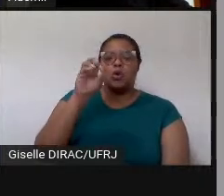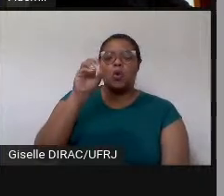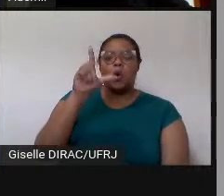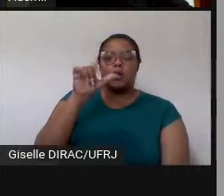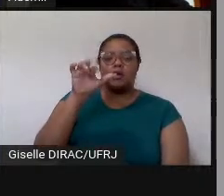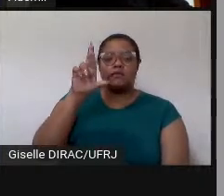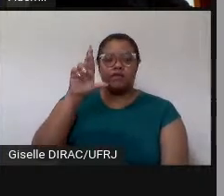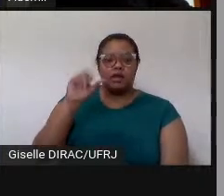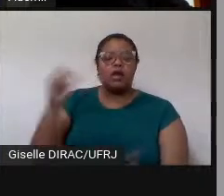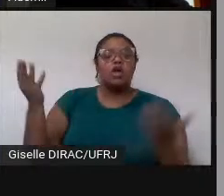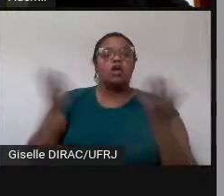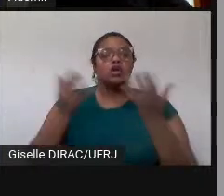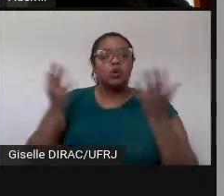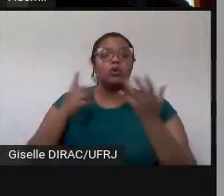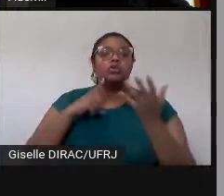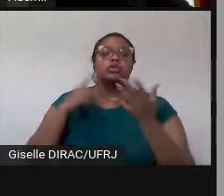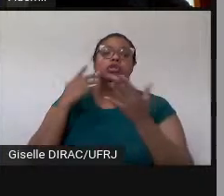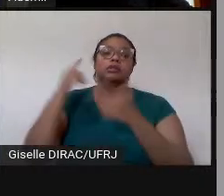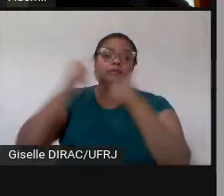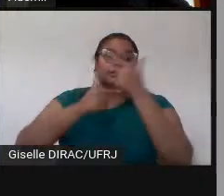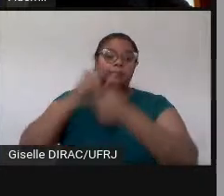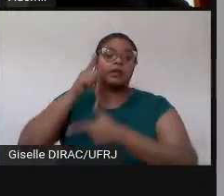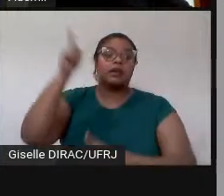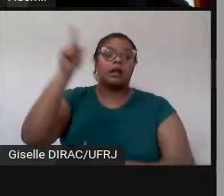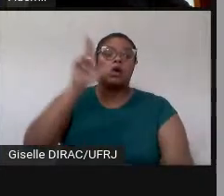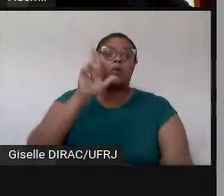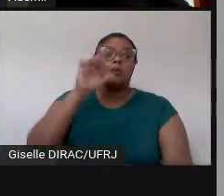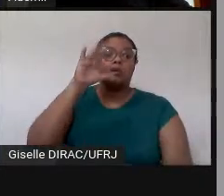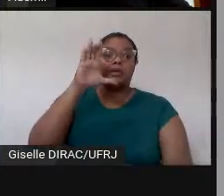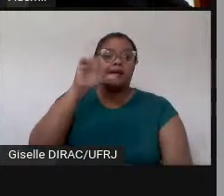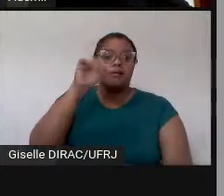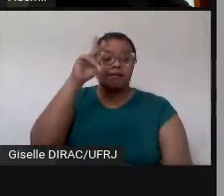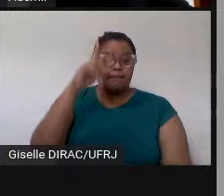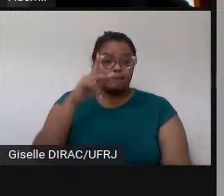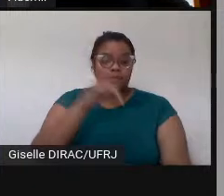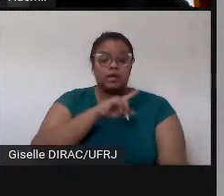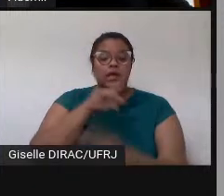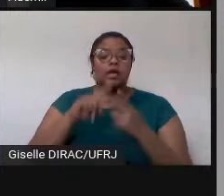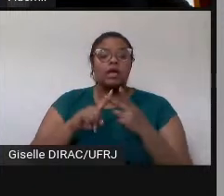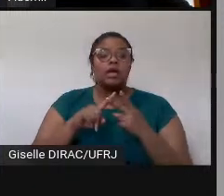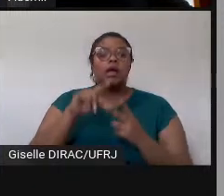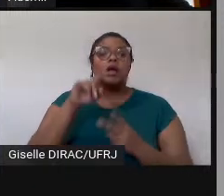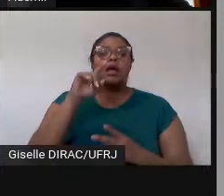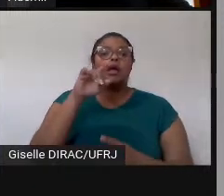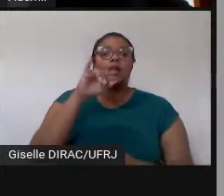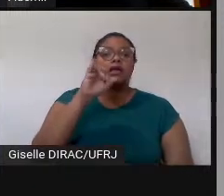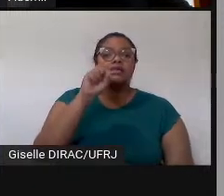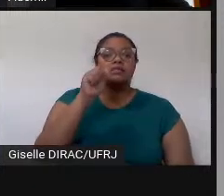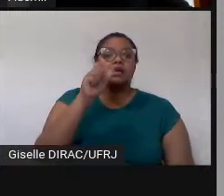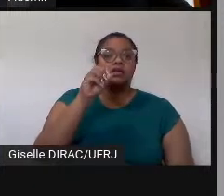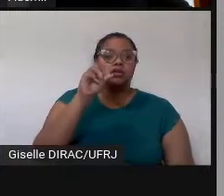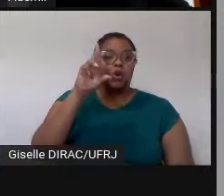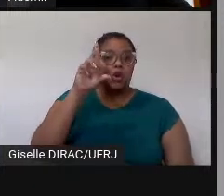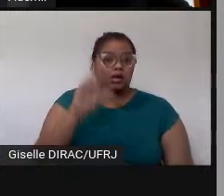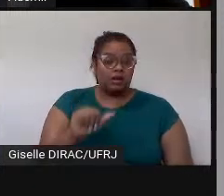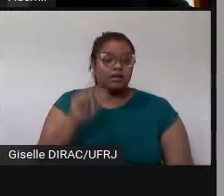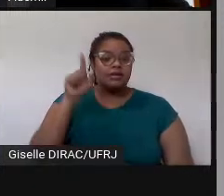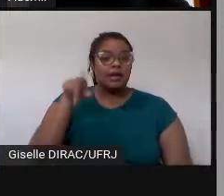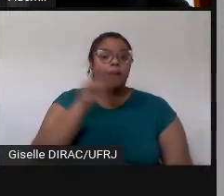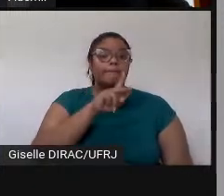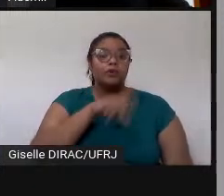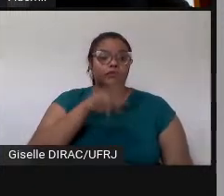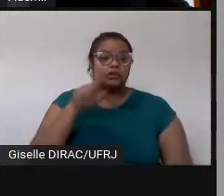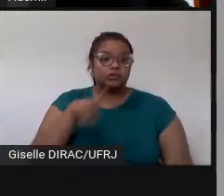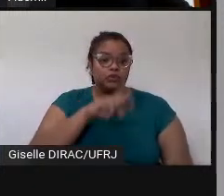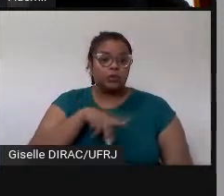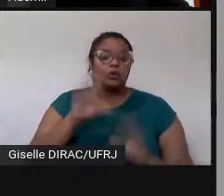Unicamp, e Isabela Lopes Pederneira, que é professora do Departamento de Vernáculos na UFRJ.